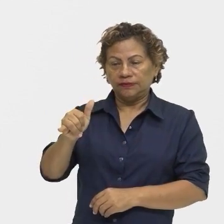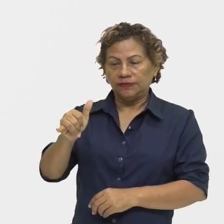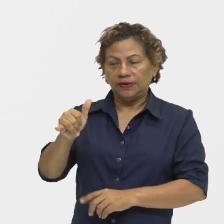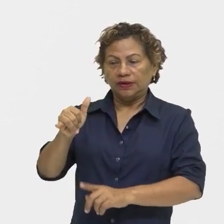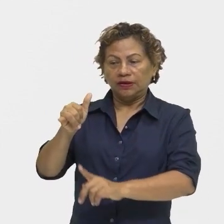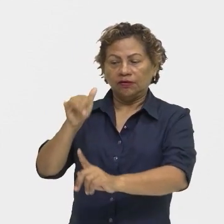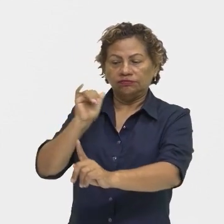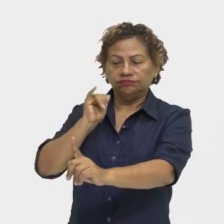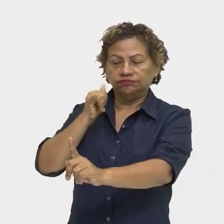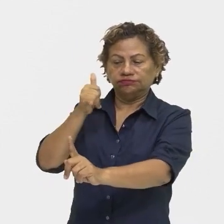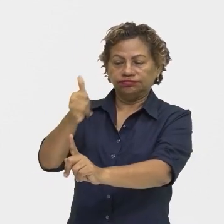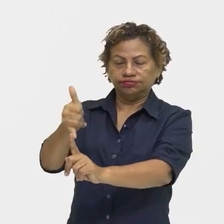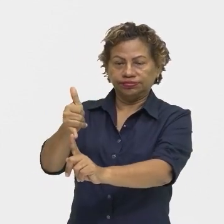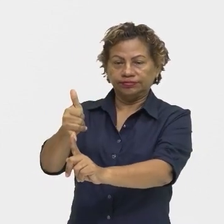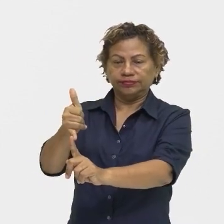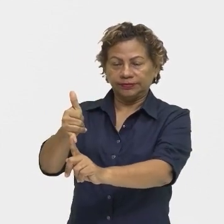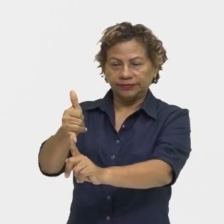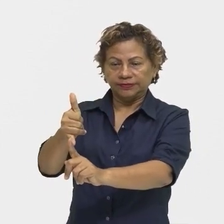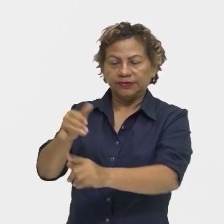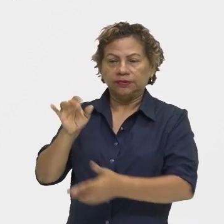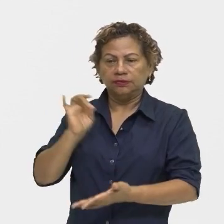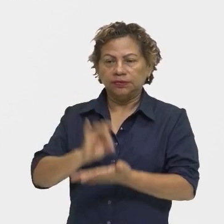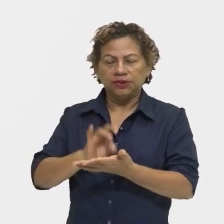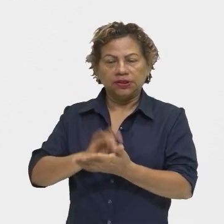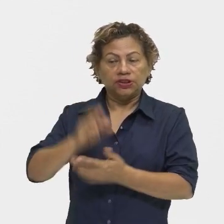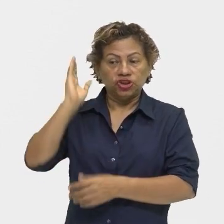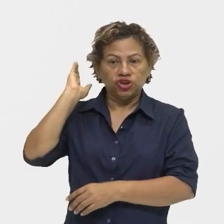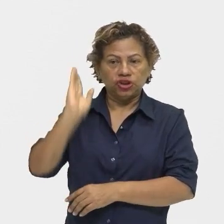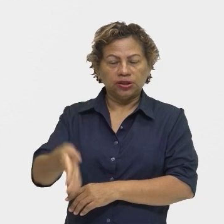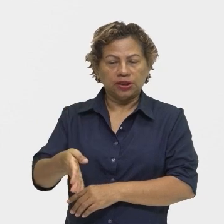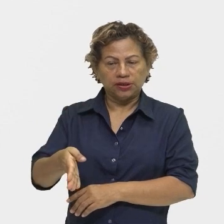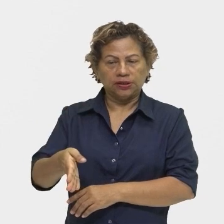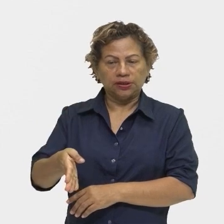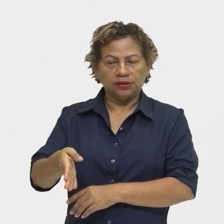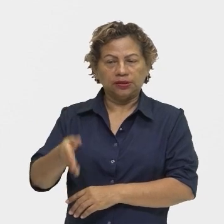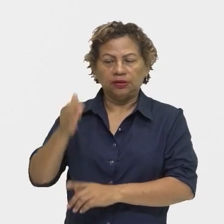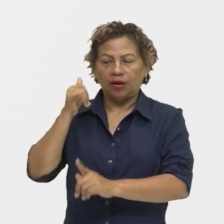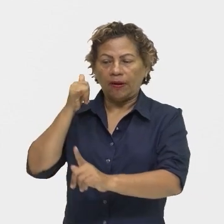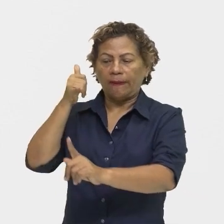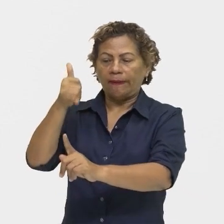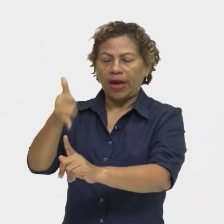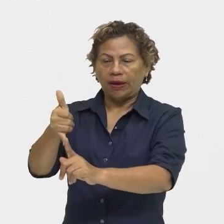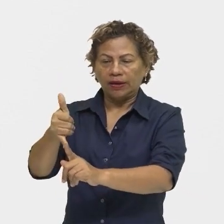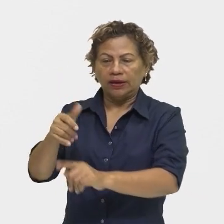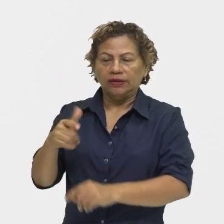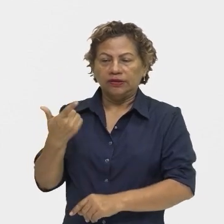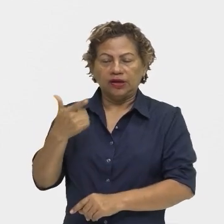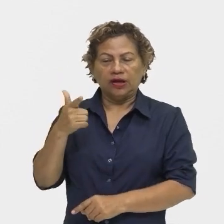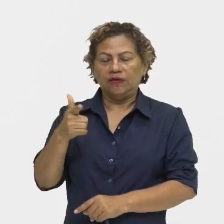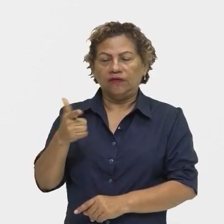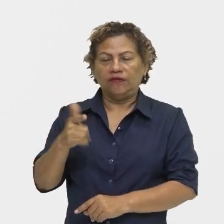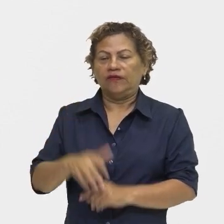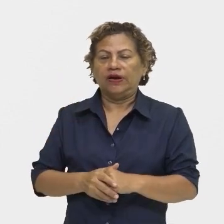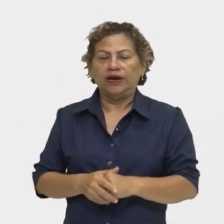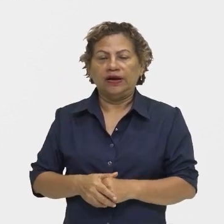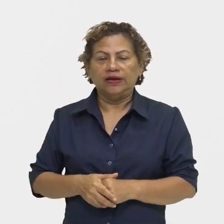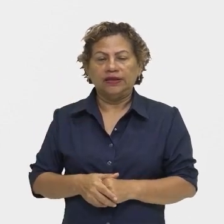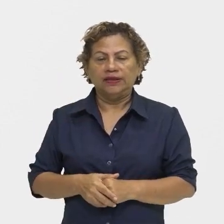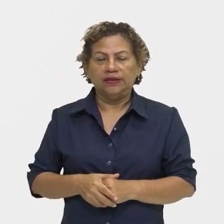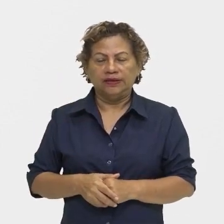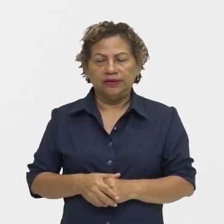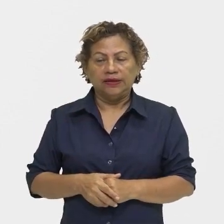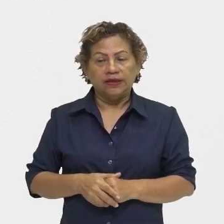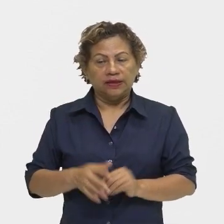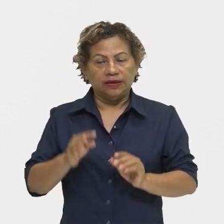os dados da realidade de uma forma direta e objetiva, ou seja, não vai ter rodeios para fazer esse